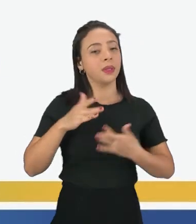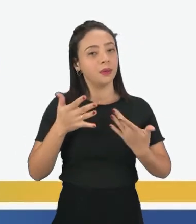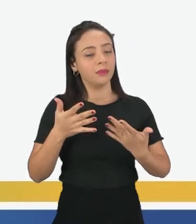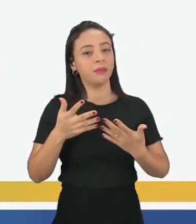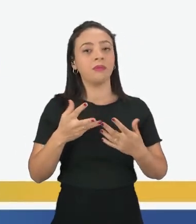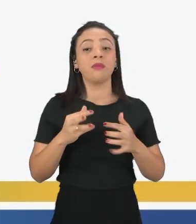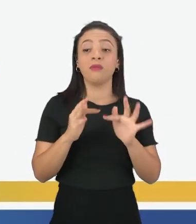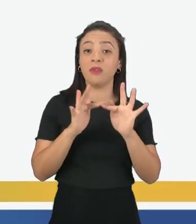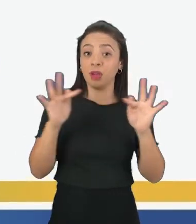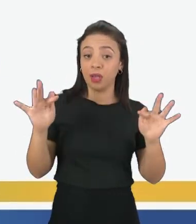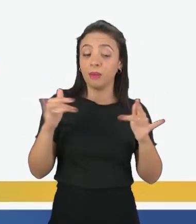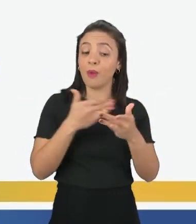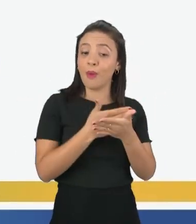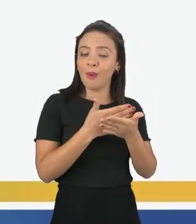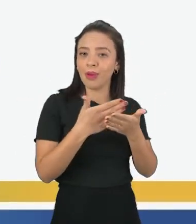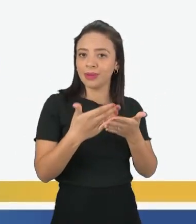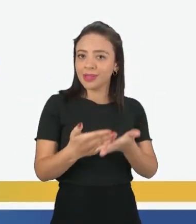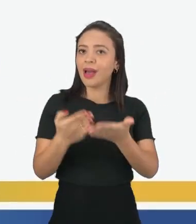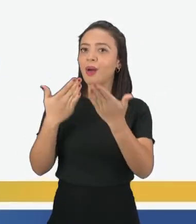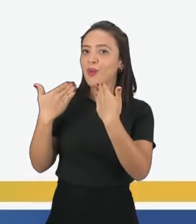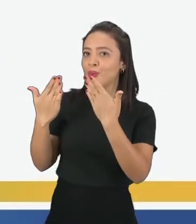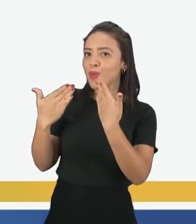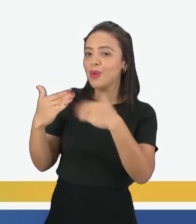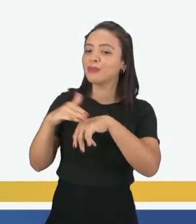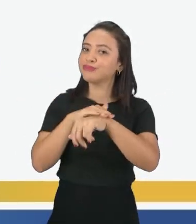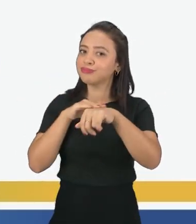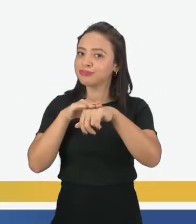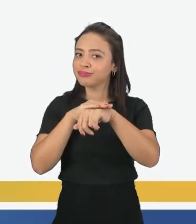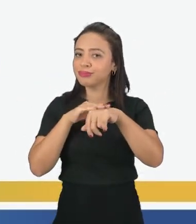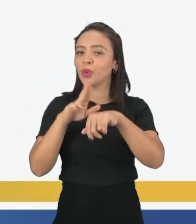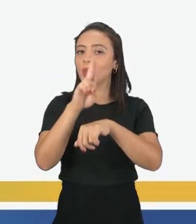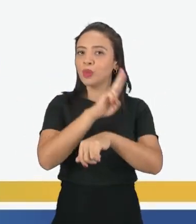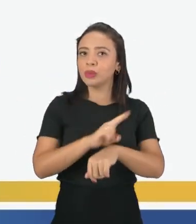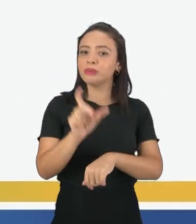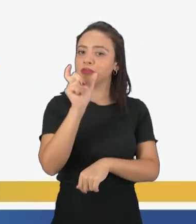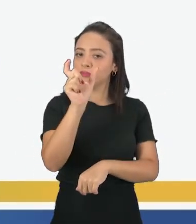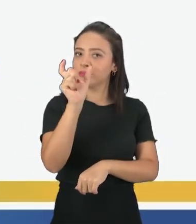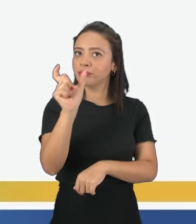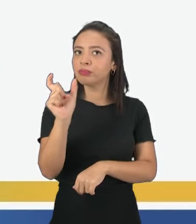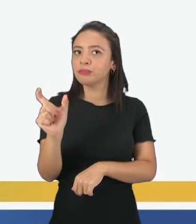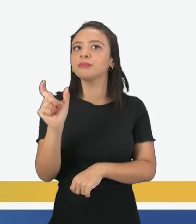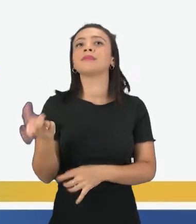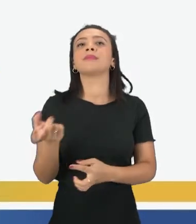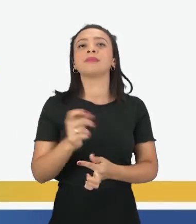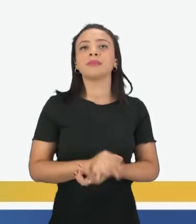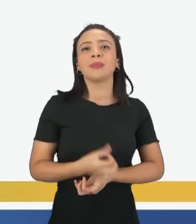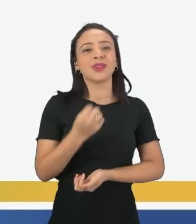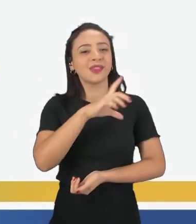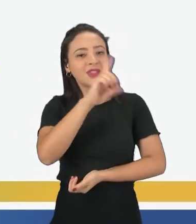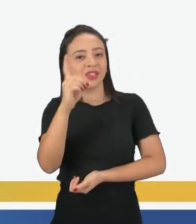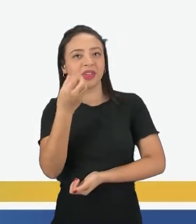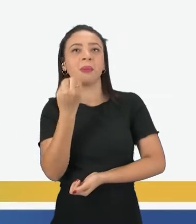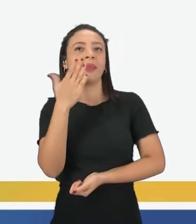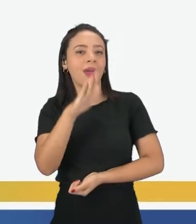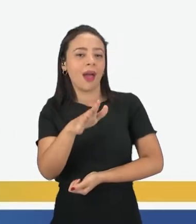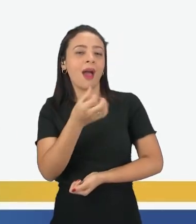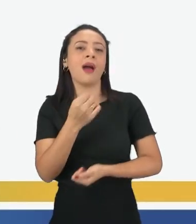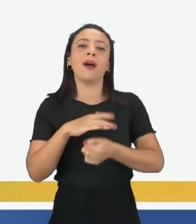algumas frases para início de conversa. A gente inicia uma conversa com essas palavrinhas aí. Good morning Good afternoon Hi Hello